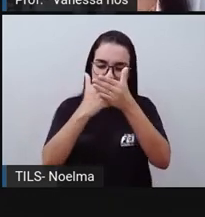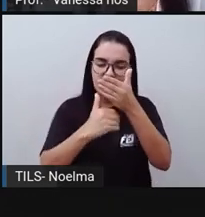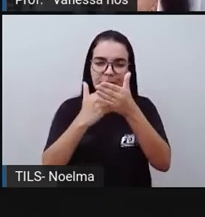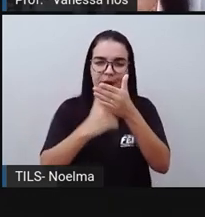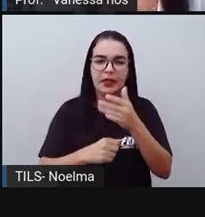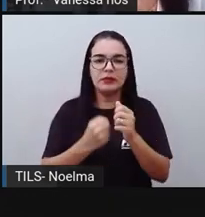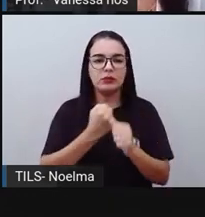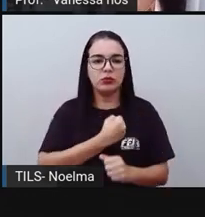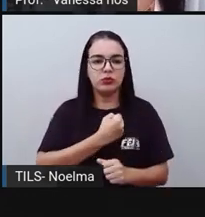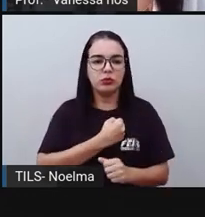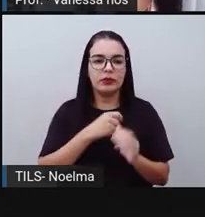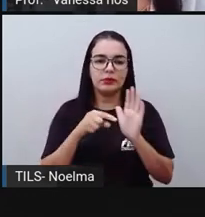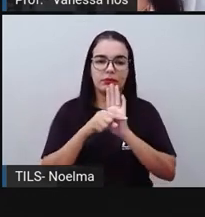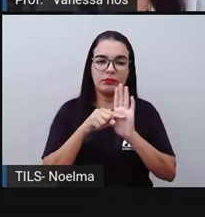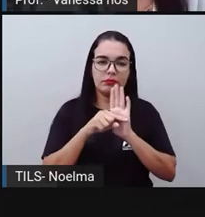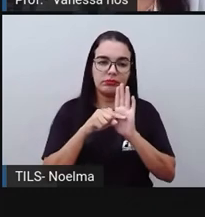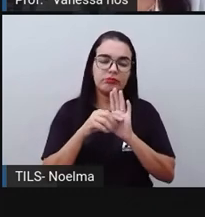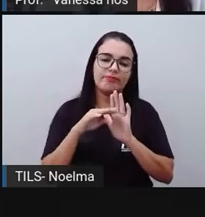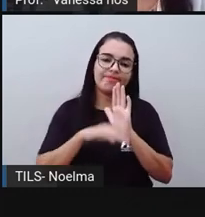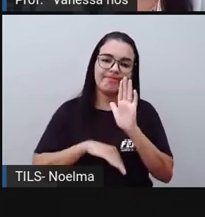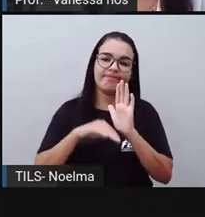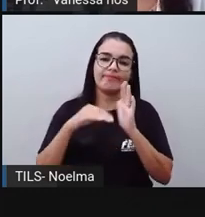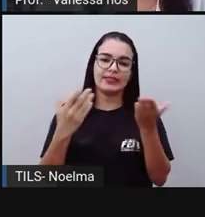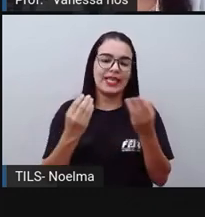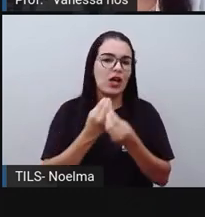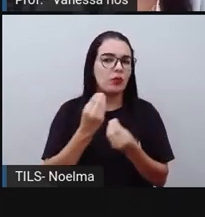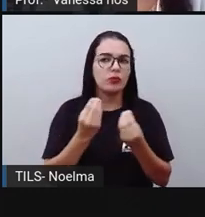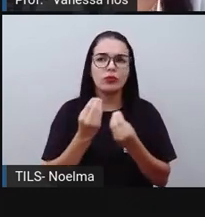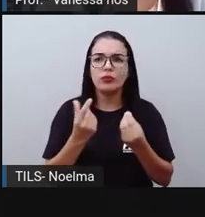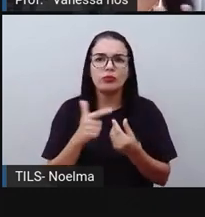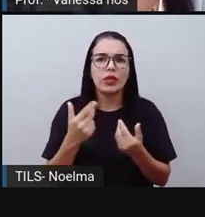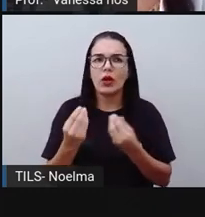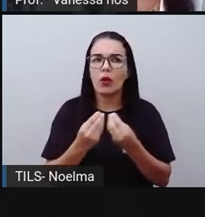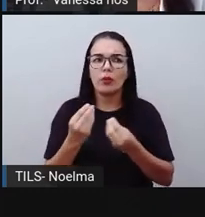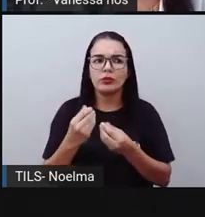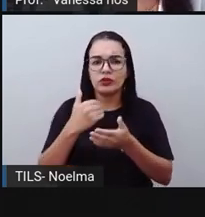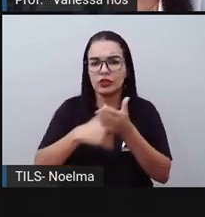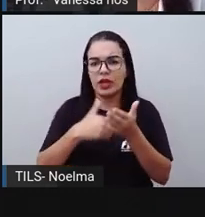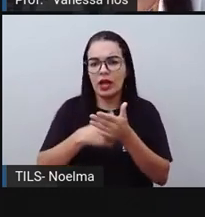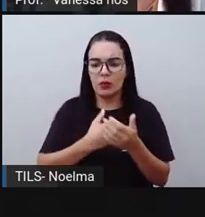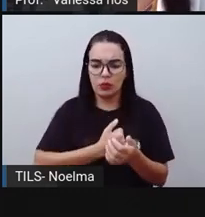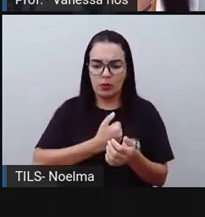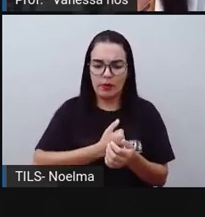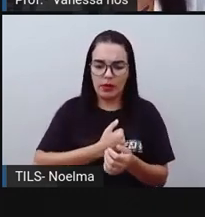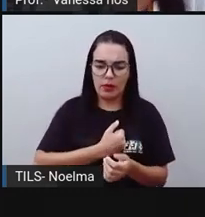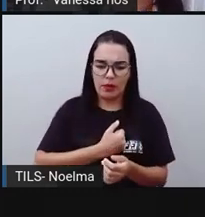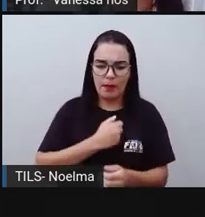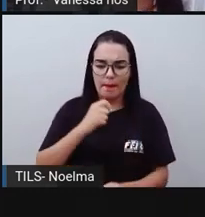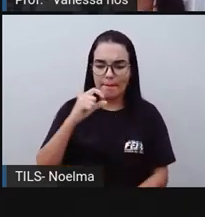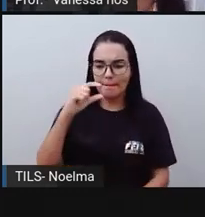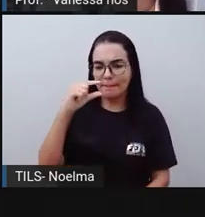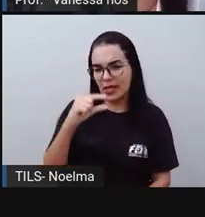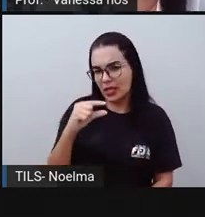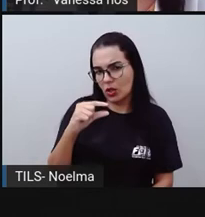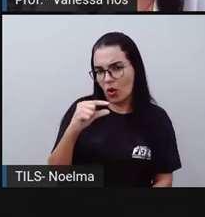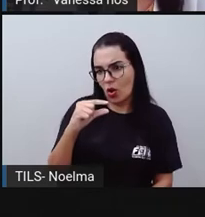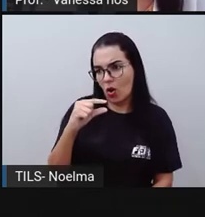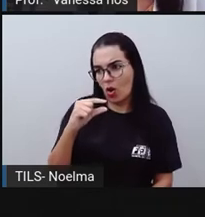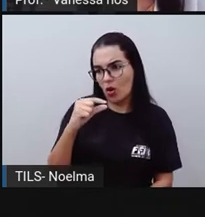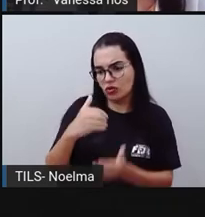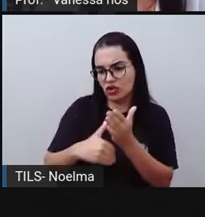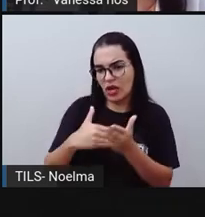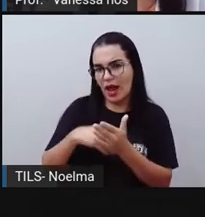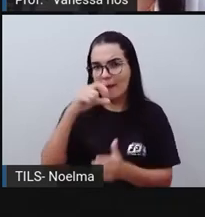menor, né? De um maior. Mas a gente não consegue diminuir um número maior de um número menor. Então, aí